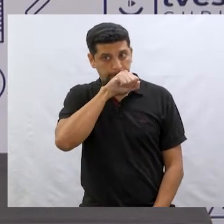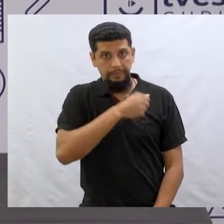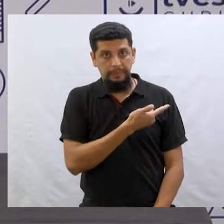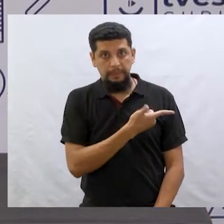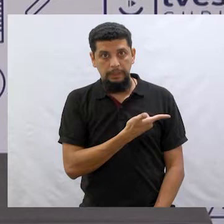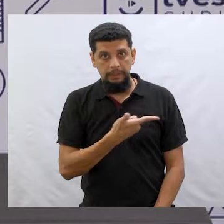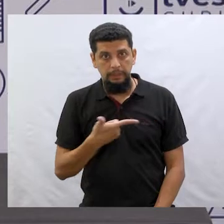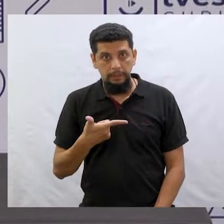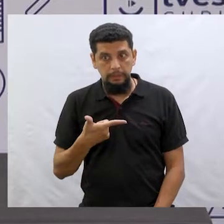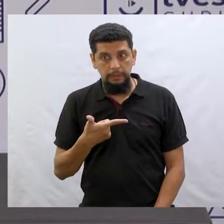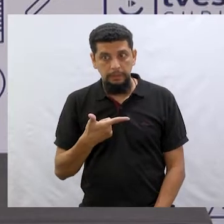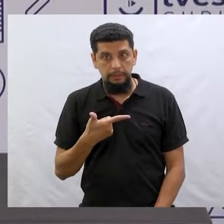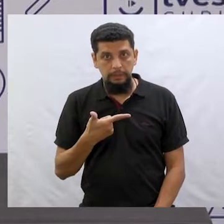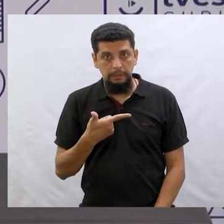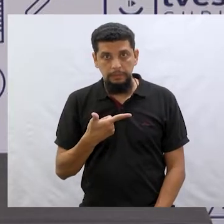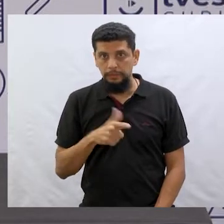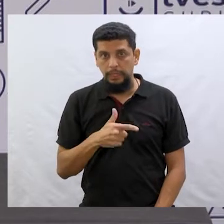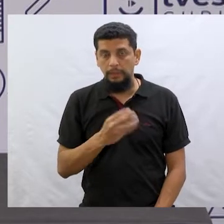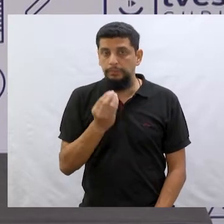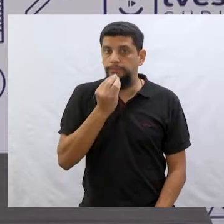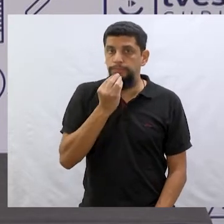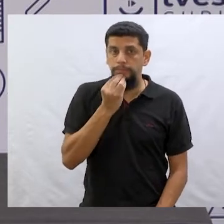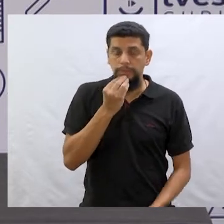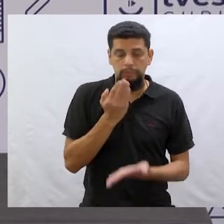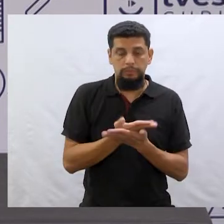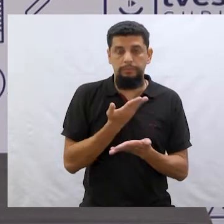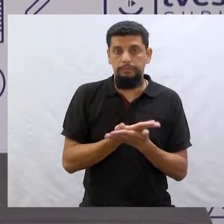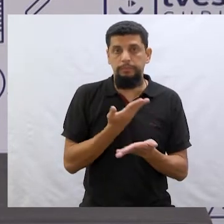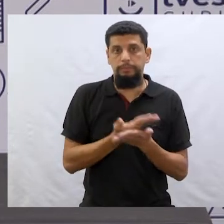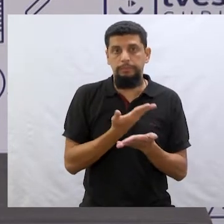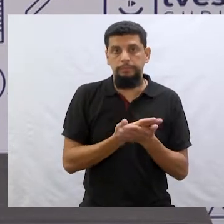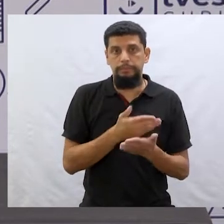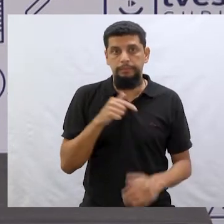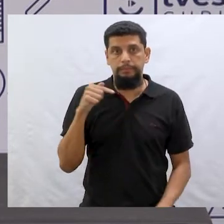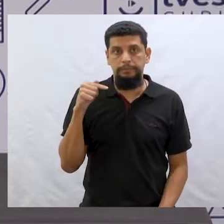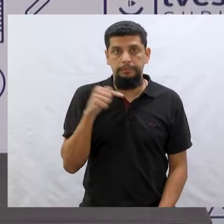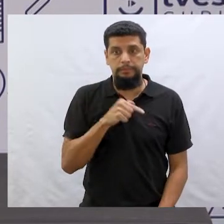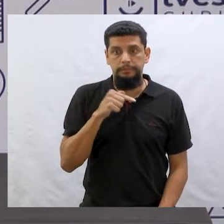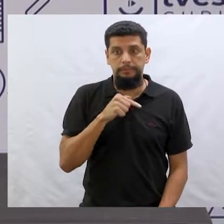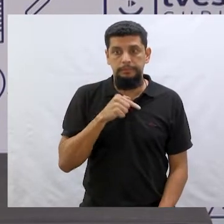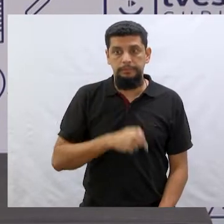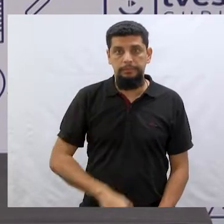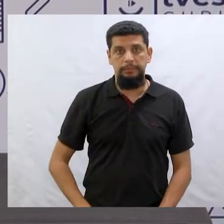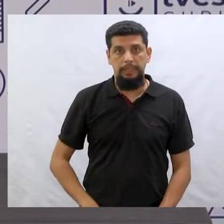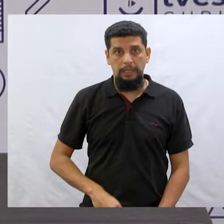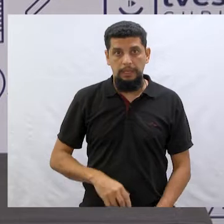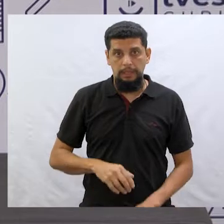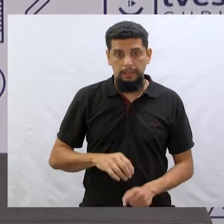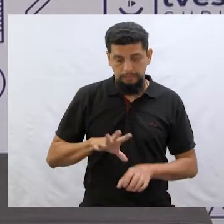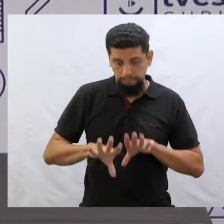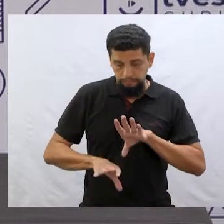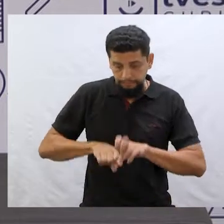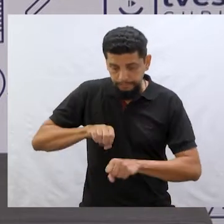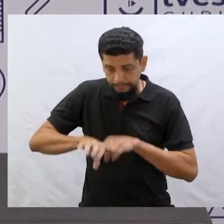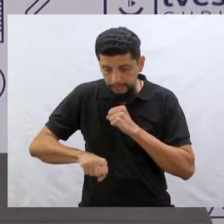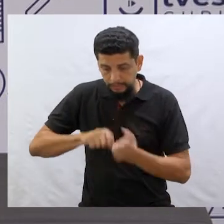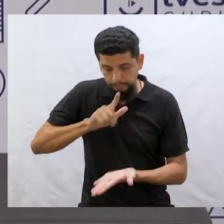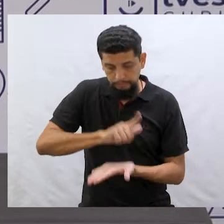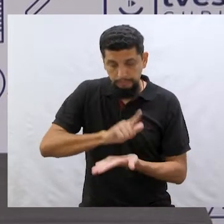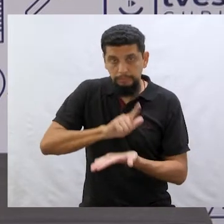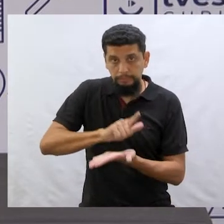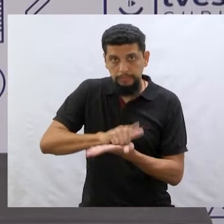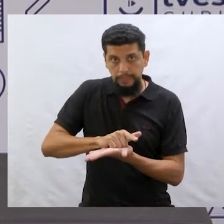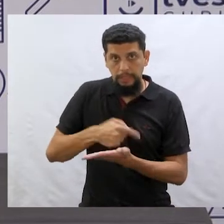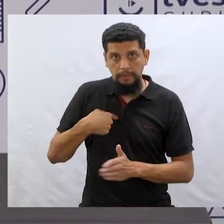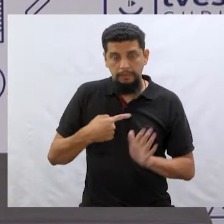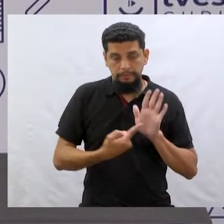não tinha muito, não teve muita chance de estudar. Ela é uma ex-catadora de papel. Vou